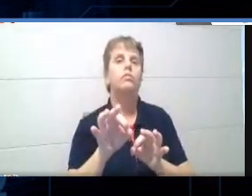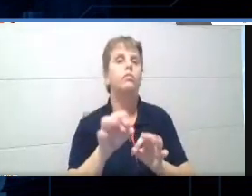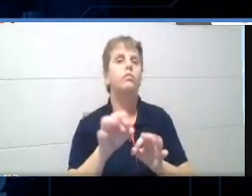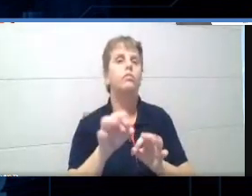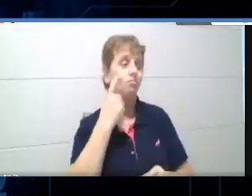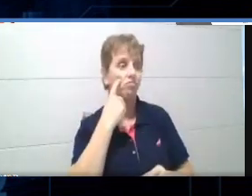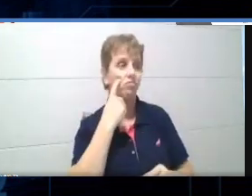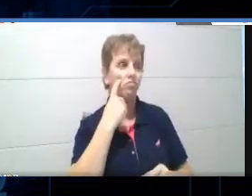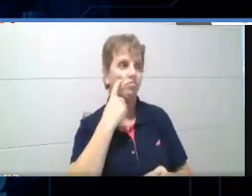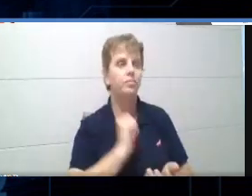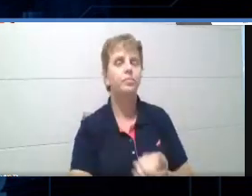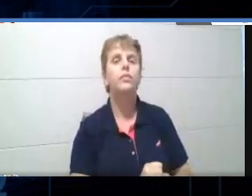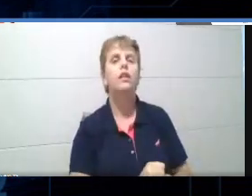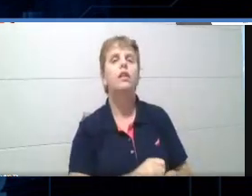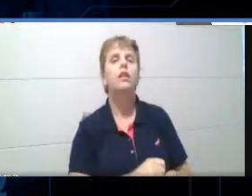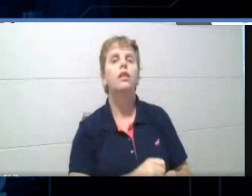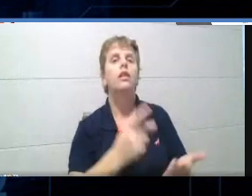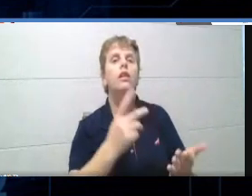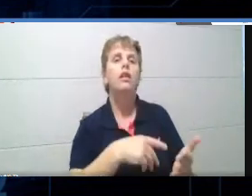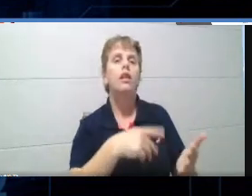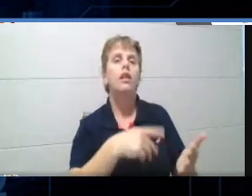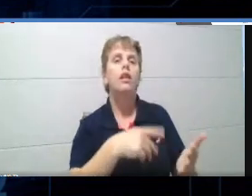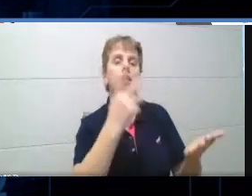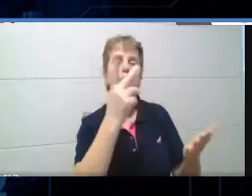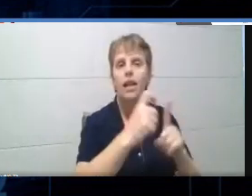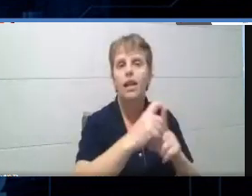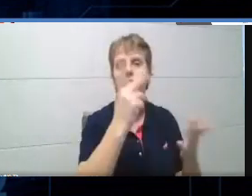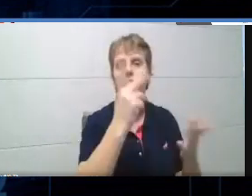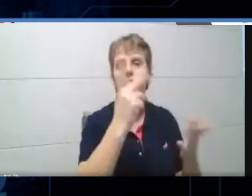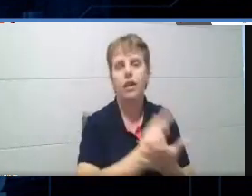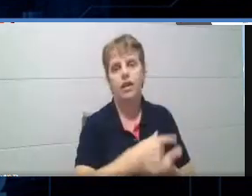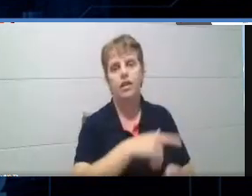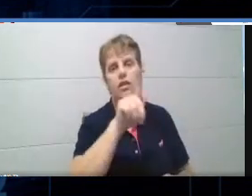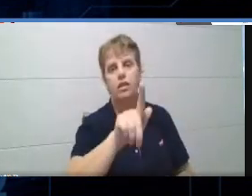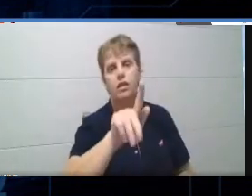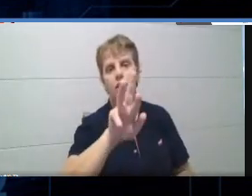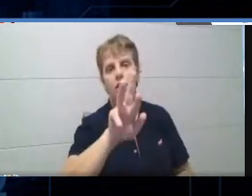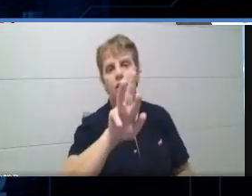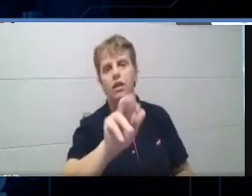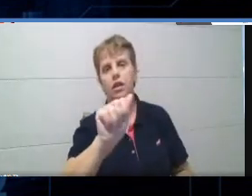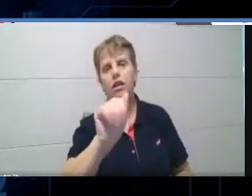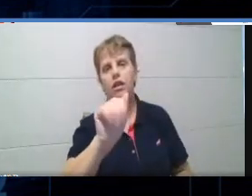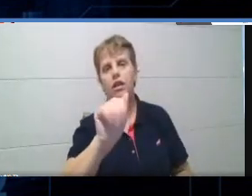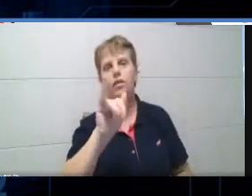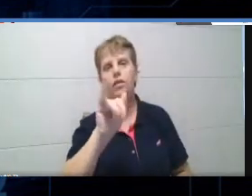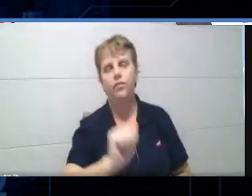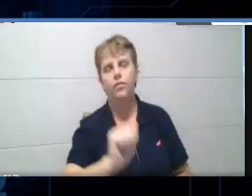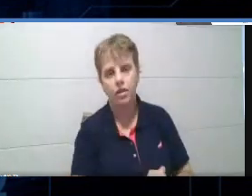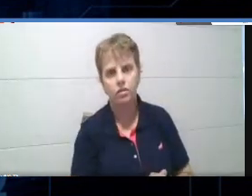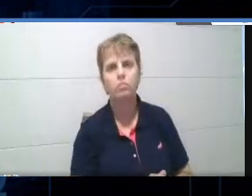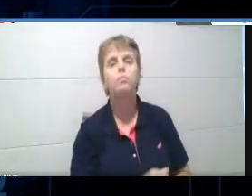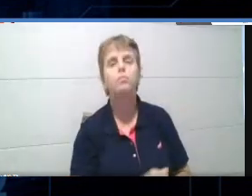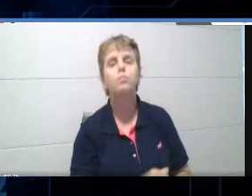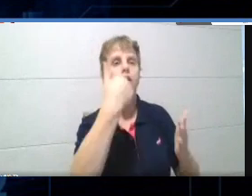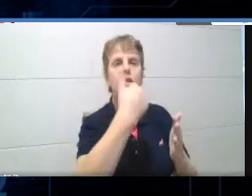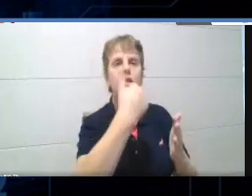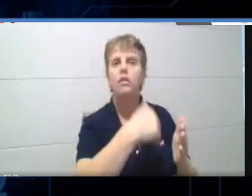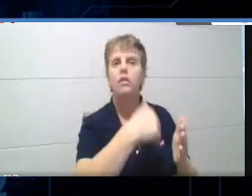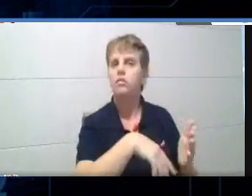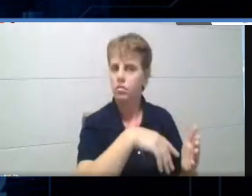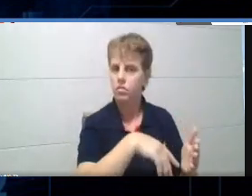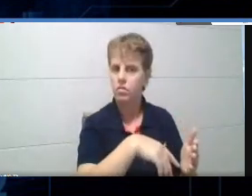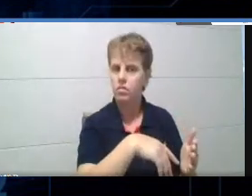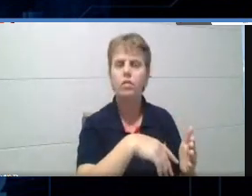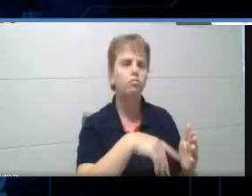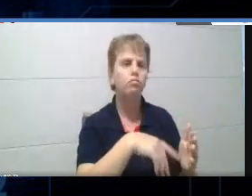fica estranho, então os erros de grafia, né, e aí ela falando o erro de grafia, tem que descontar daqui do aluno de quinta série, do sexto